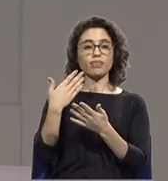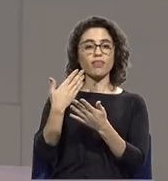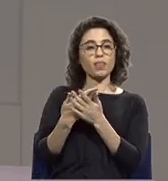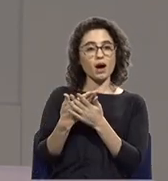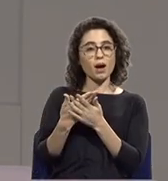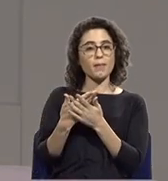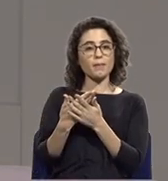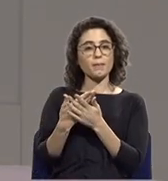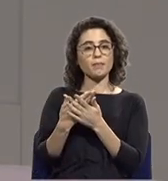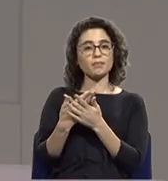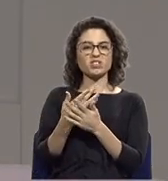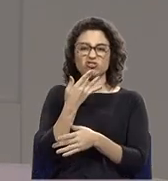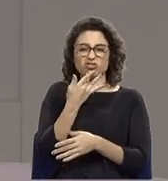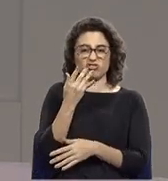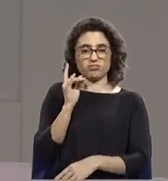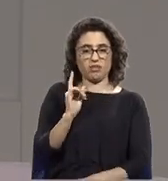absurda.